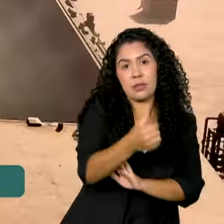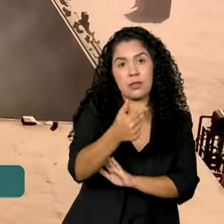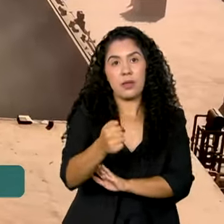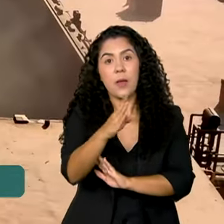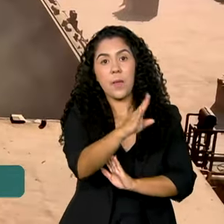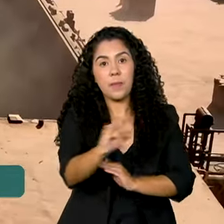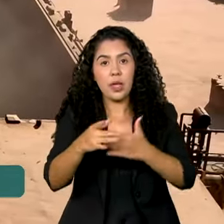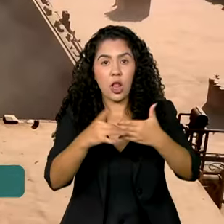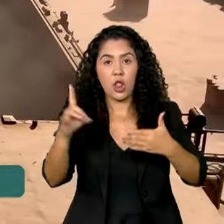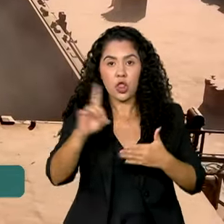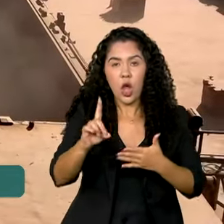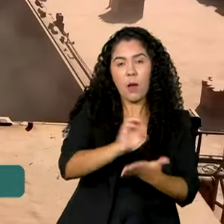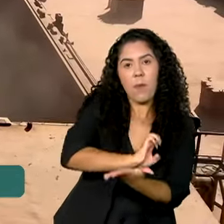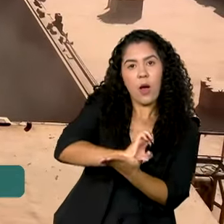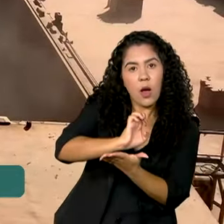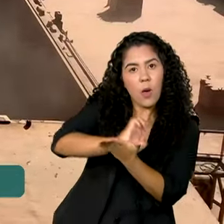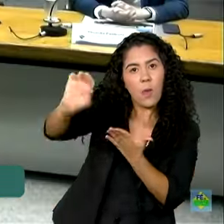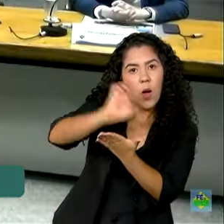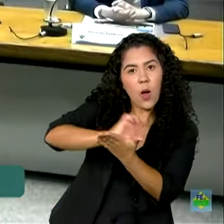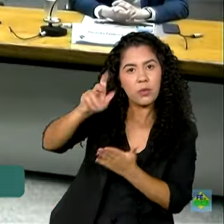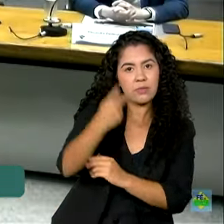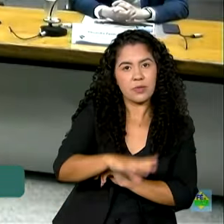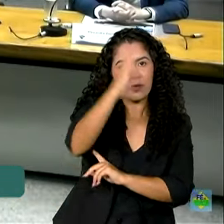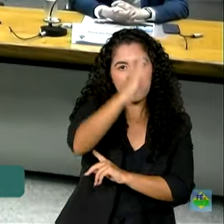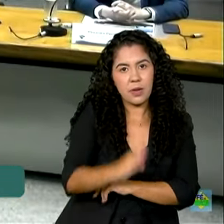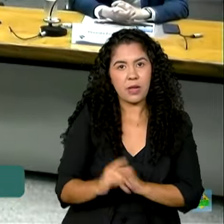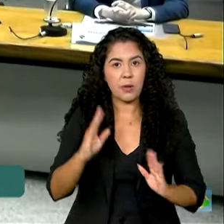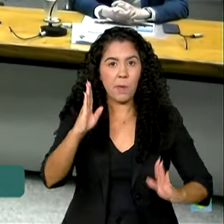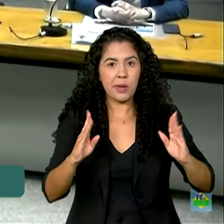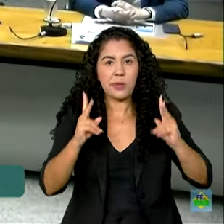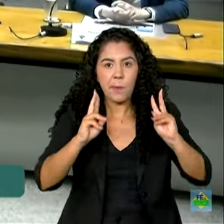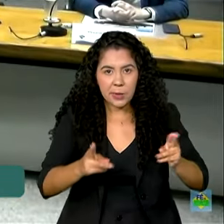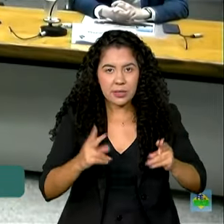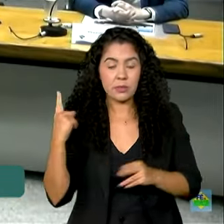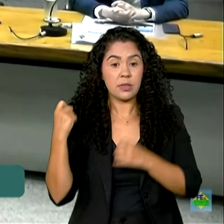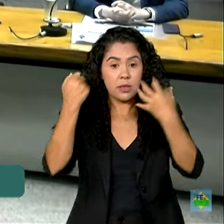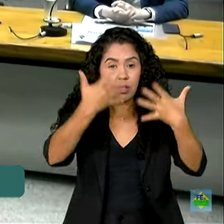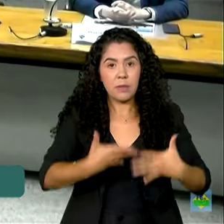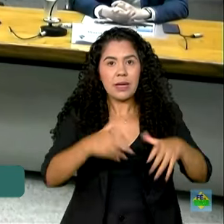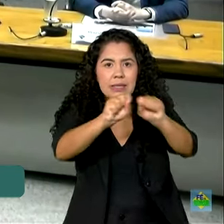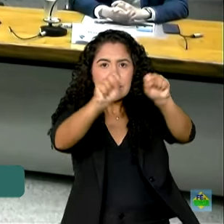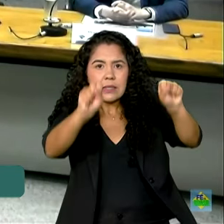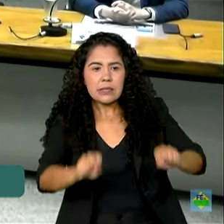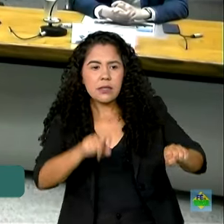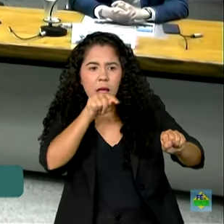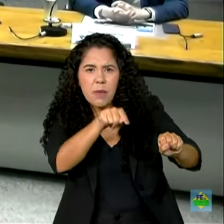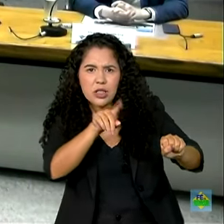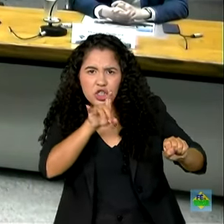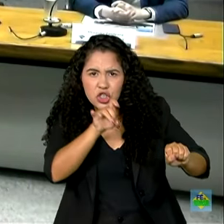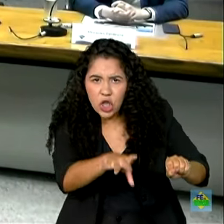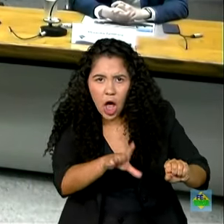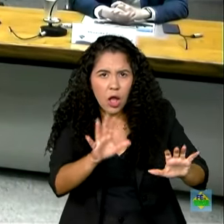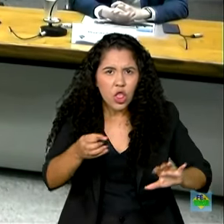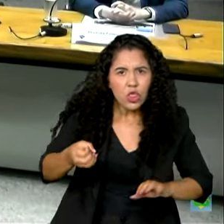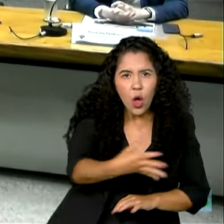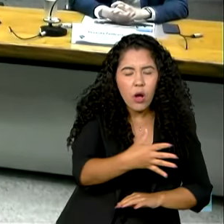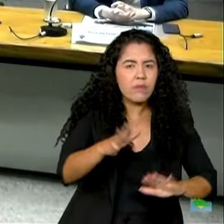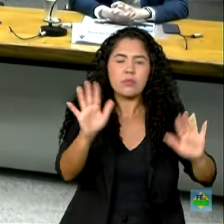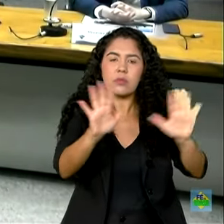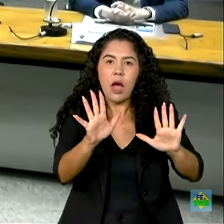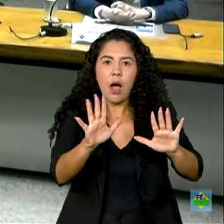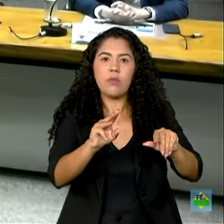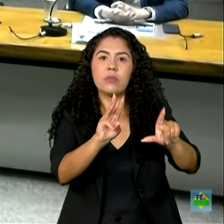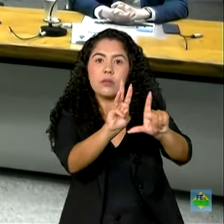exportações brasileiras no mesmo período. O portal único não é apenas um sistema, não é apenas um novo sistema. O portal